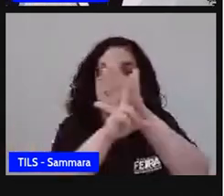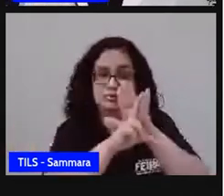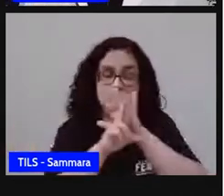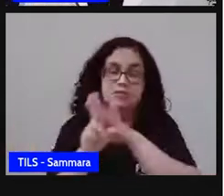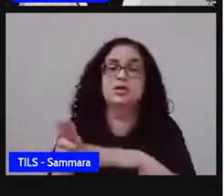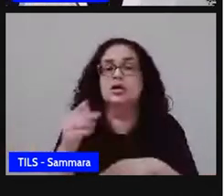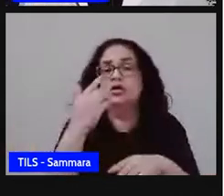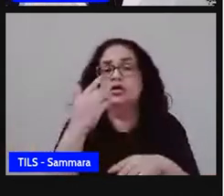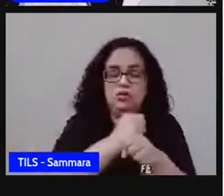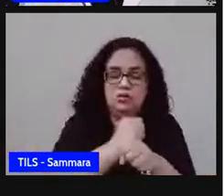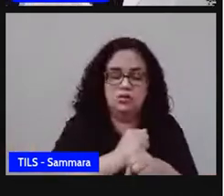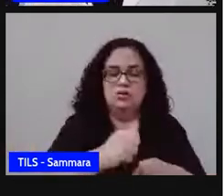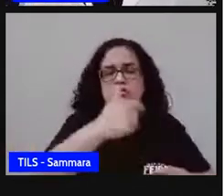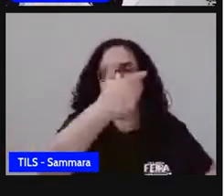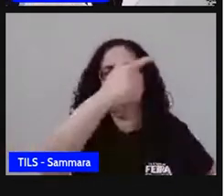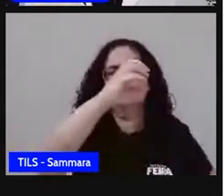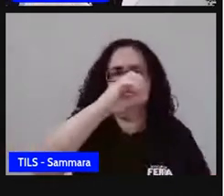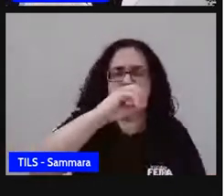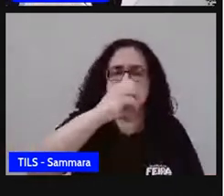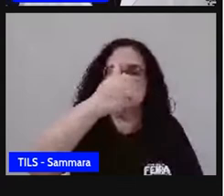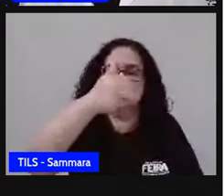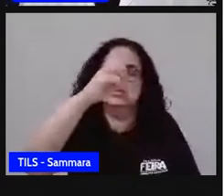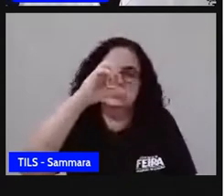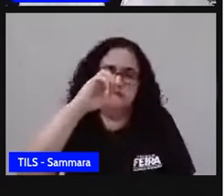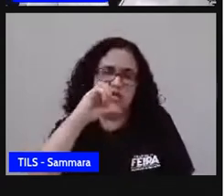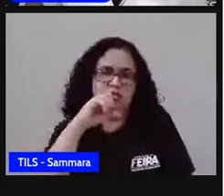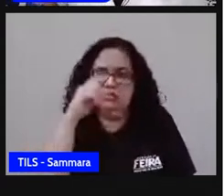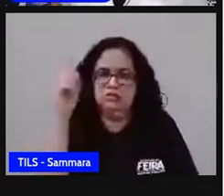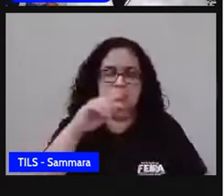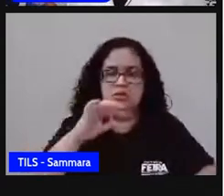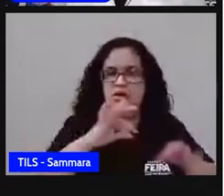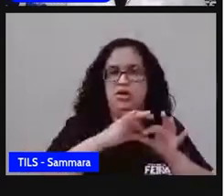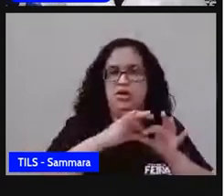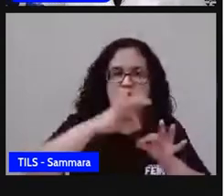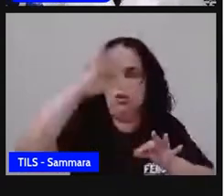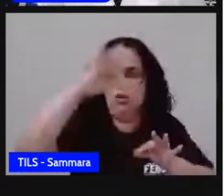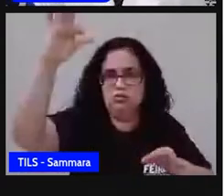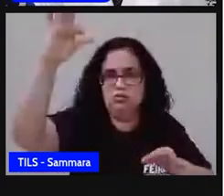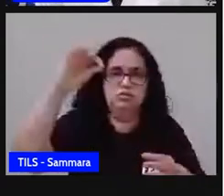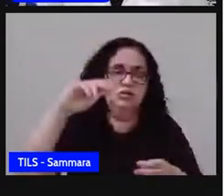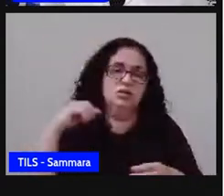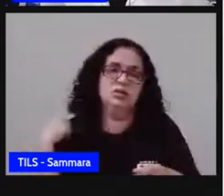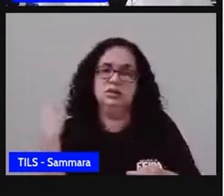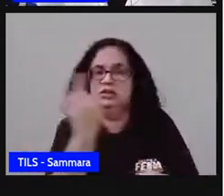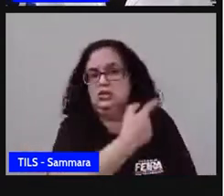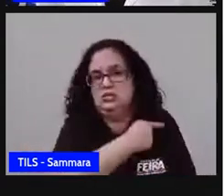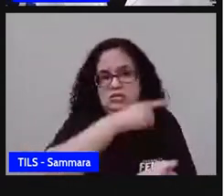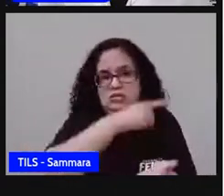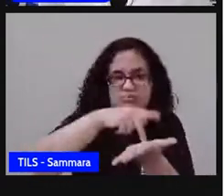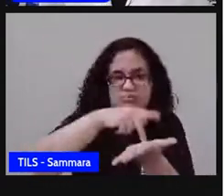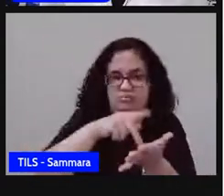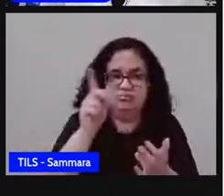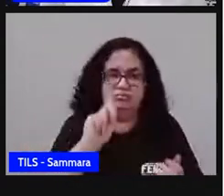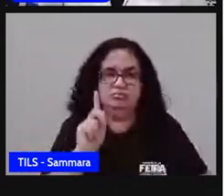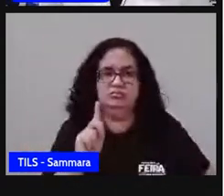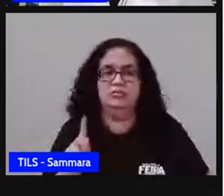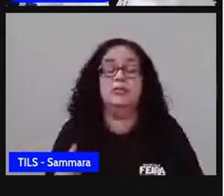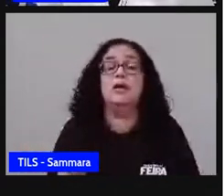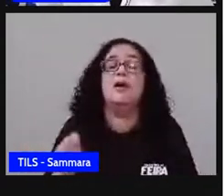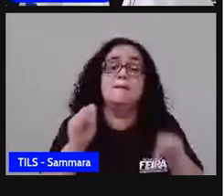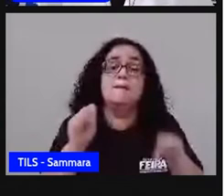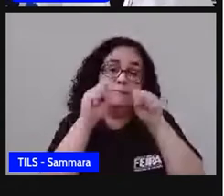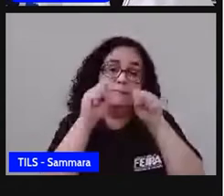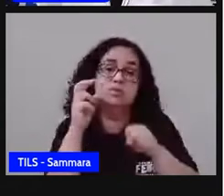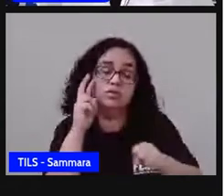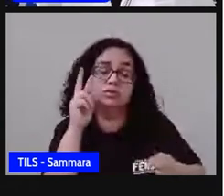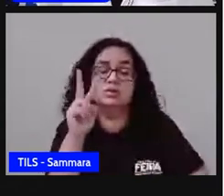de 2019, não está muito longe da nossa realidade. Esse vídeo está sendo gravado em 2021. Então, a gente pode